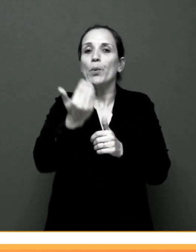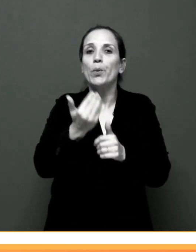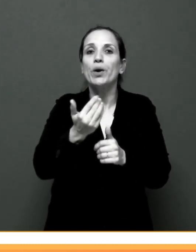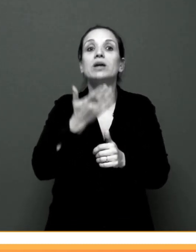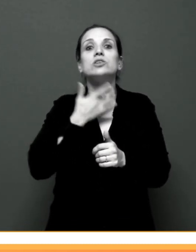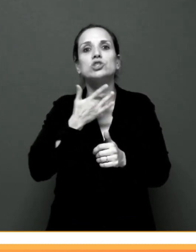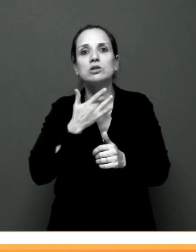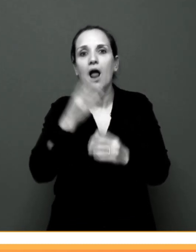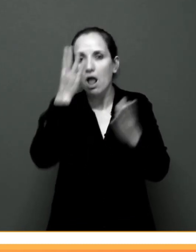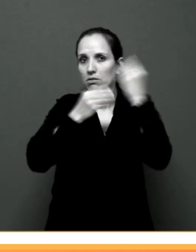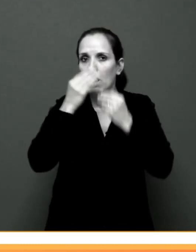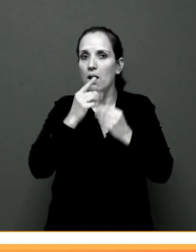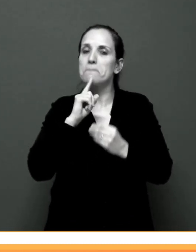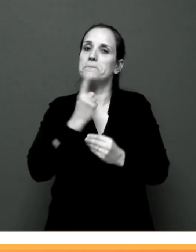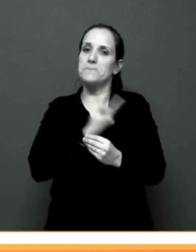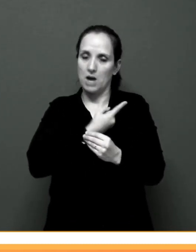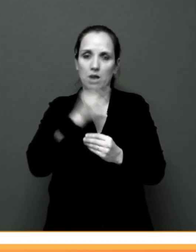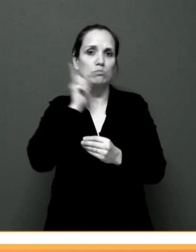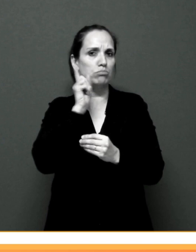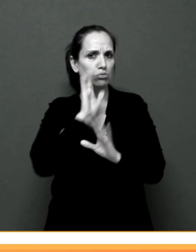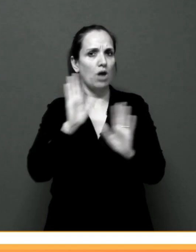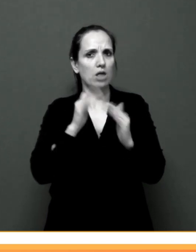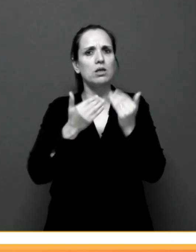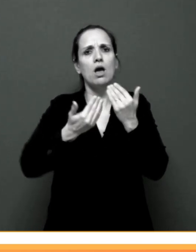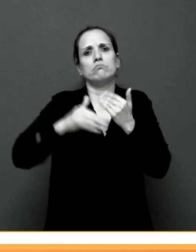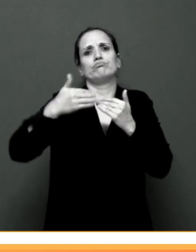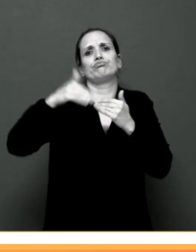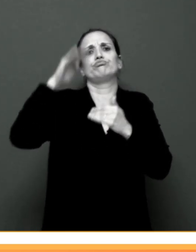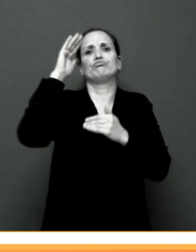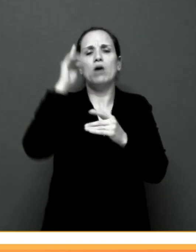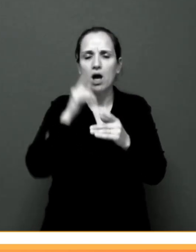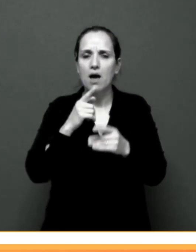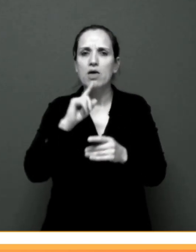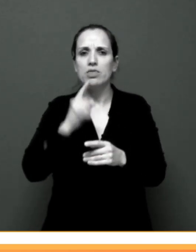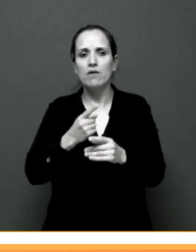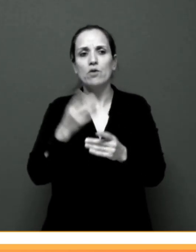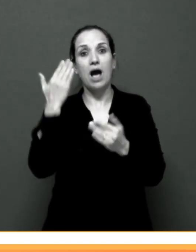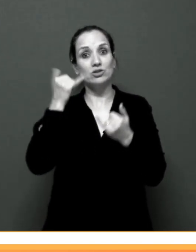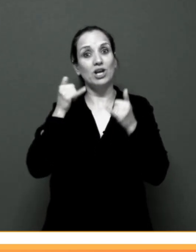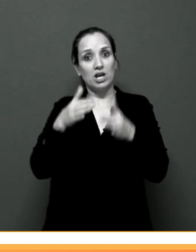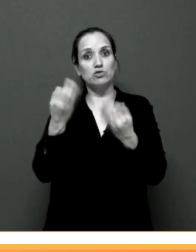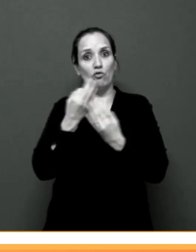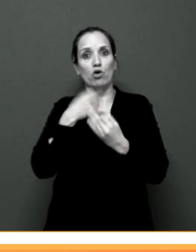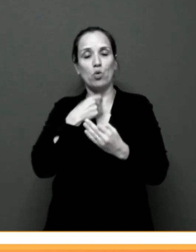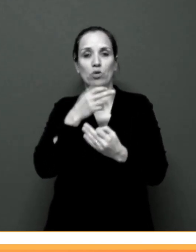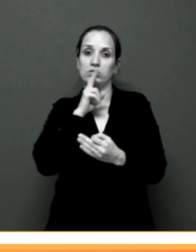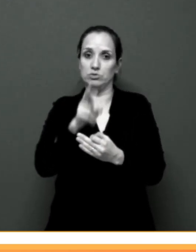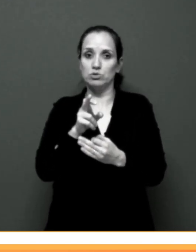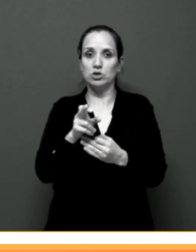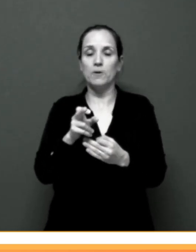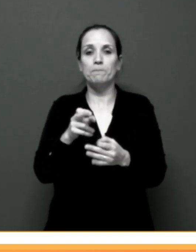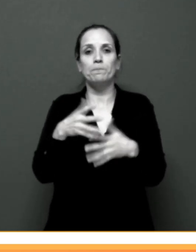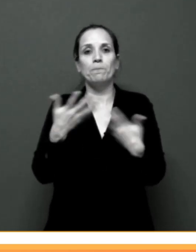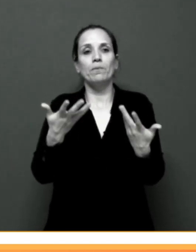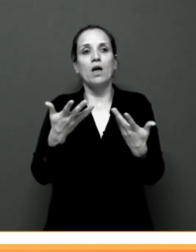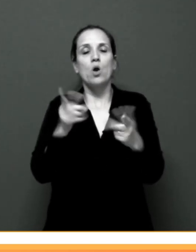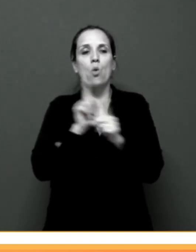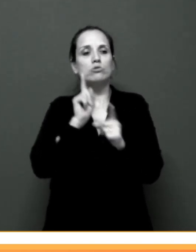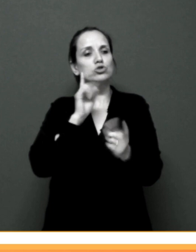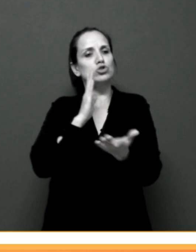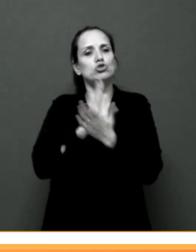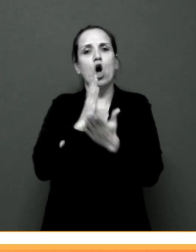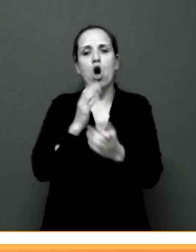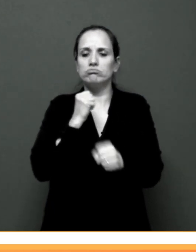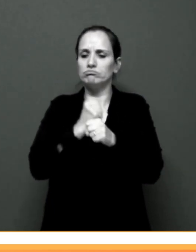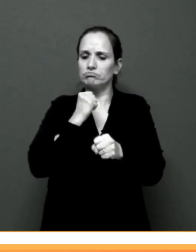necessário. Ele vai muito mais além, como eu disse no começo da resposta, de lidar com os